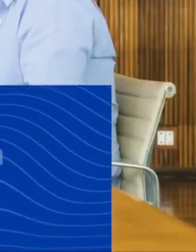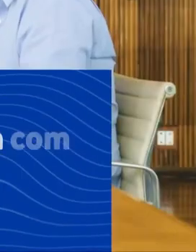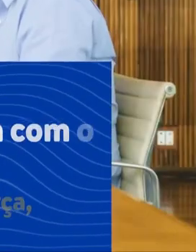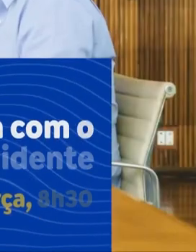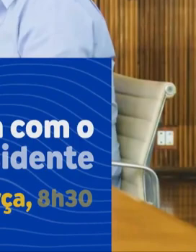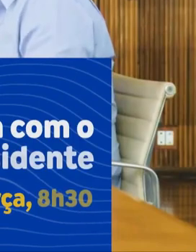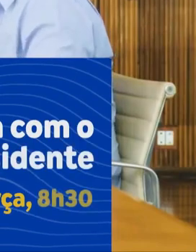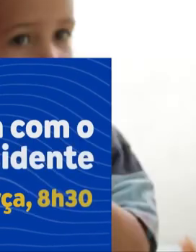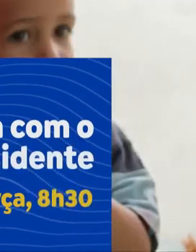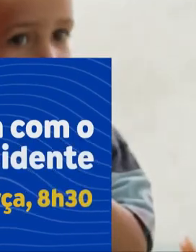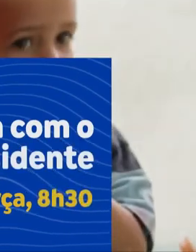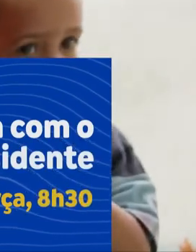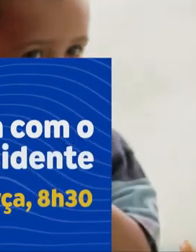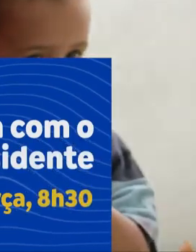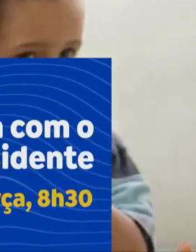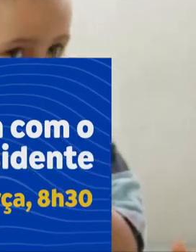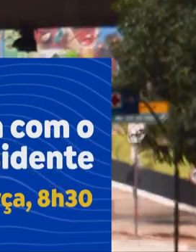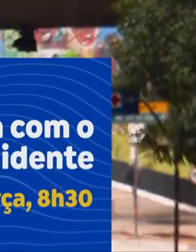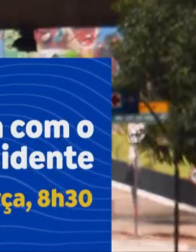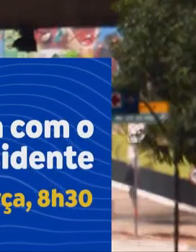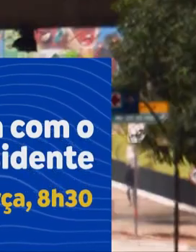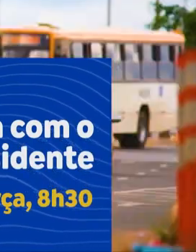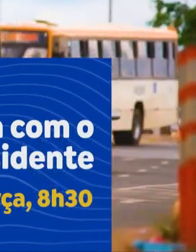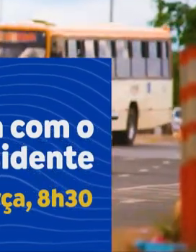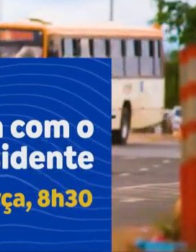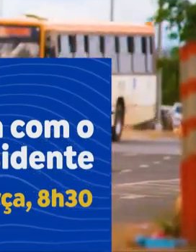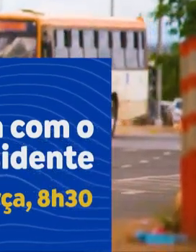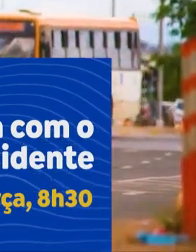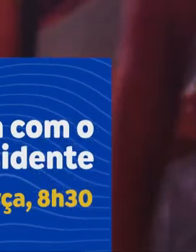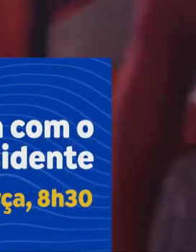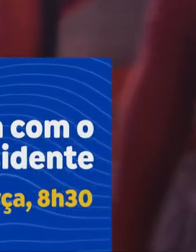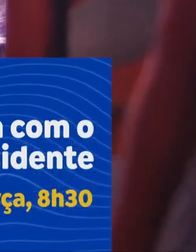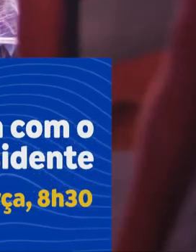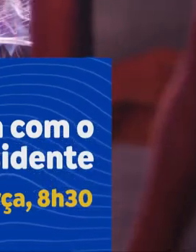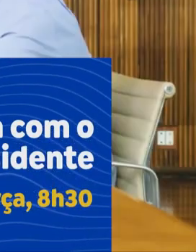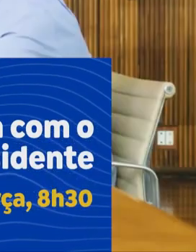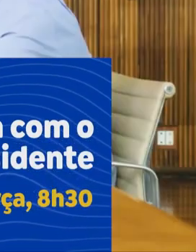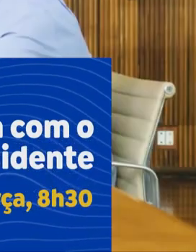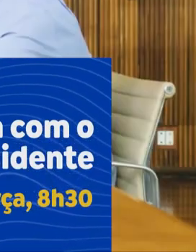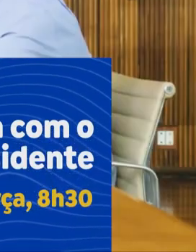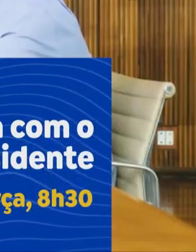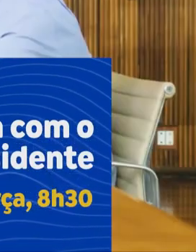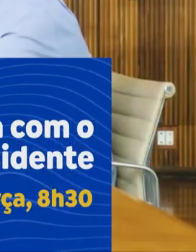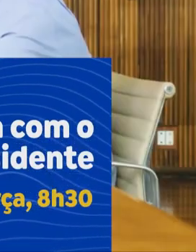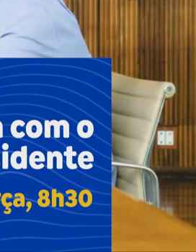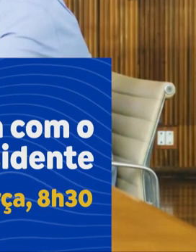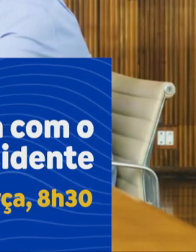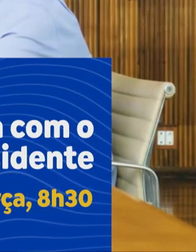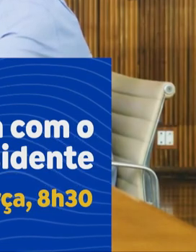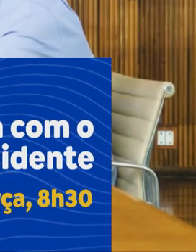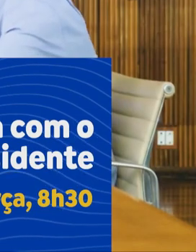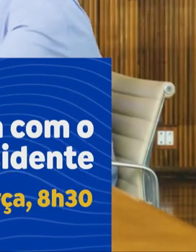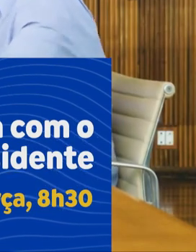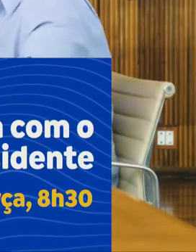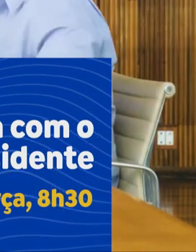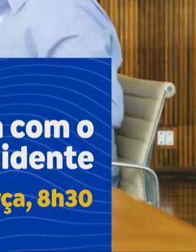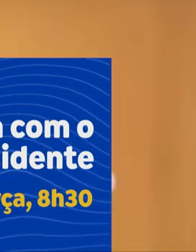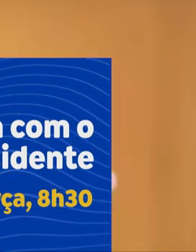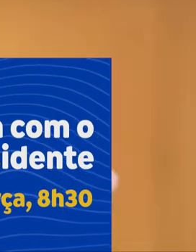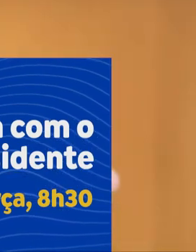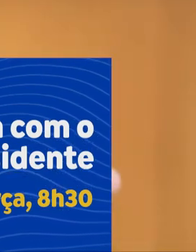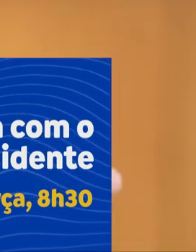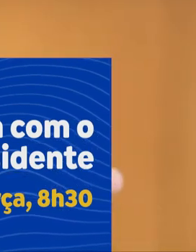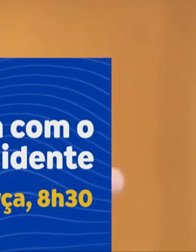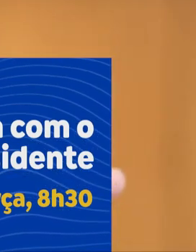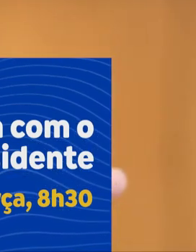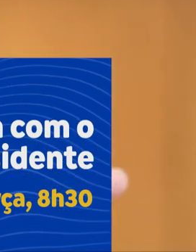É importante a gente falar com as pessoas que estão em casa, estão no carro, estão trabalhando, estão ouvindo a gente agora e vão poder ouvir depois também.